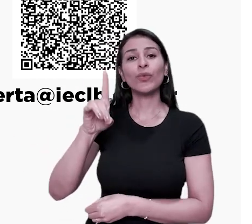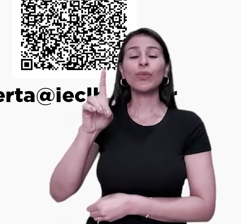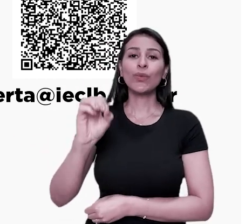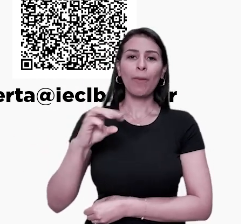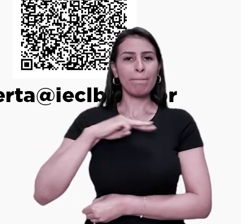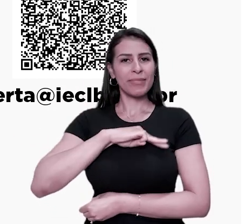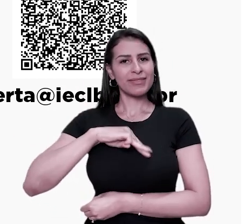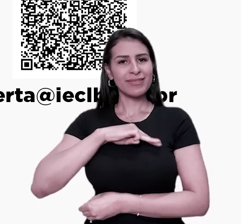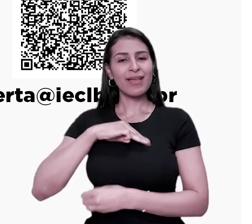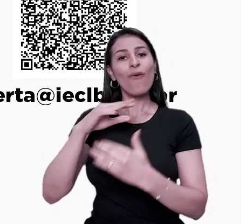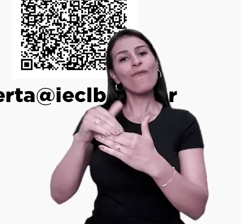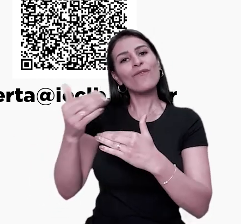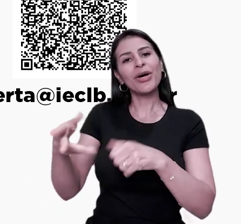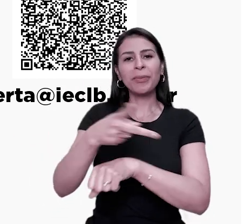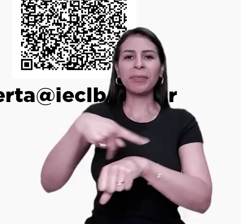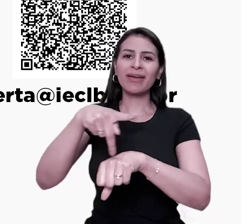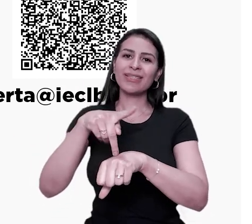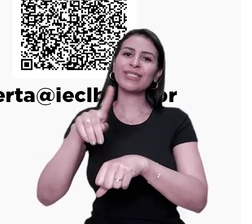Doracy Edinger.